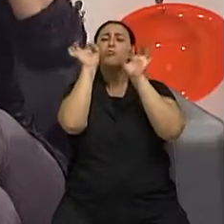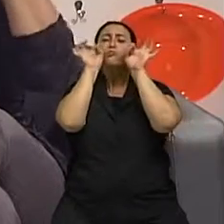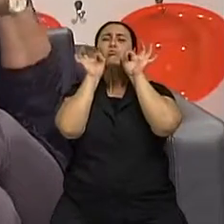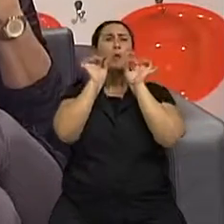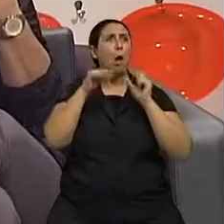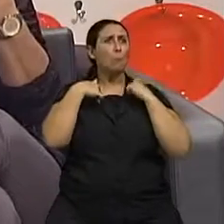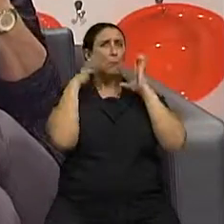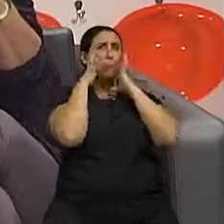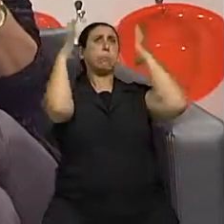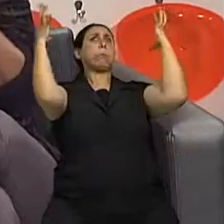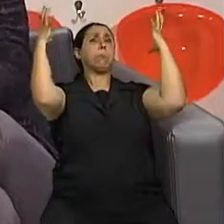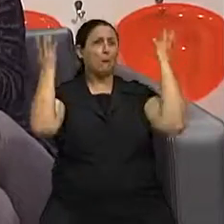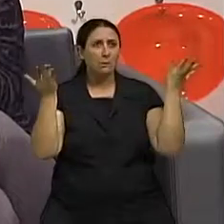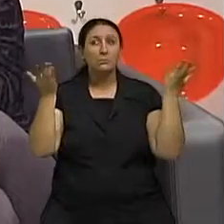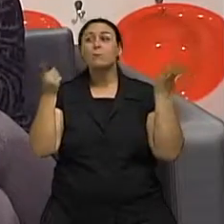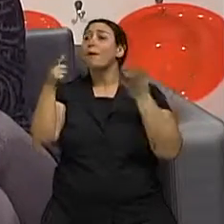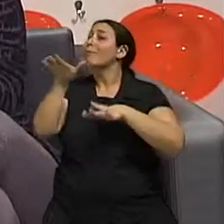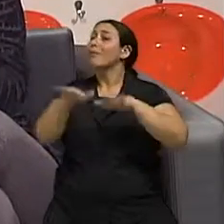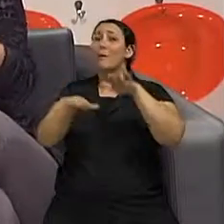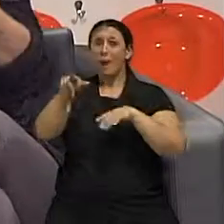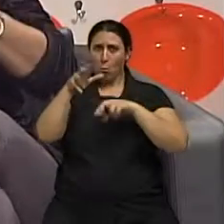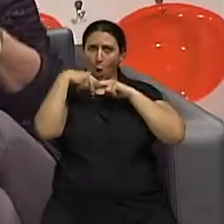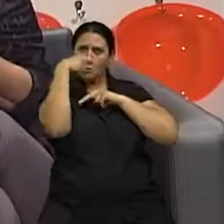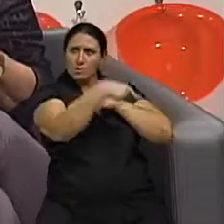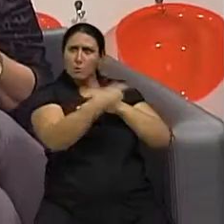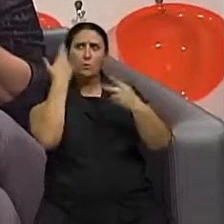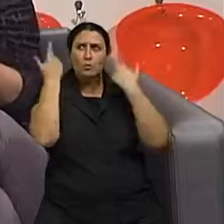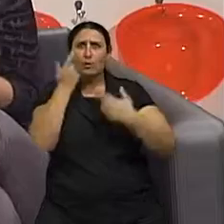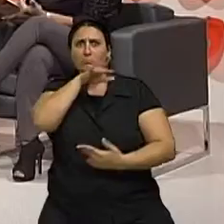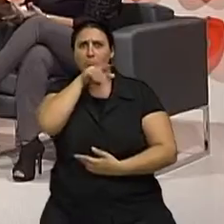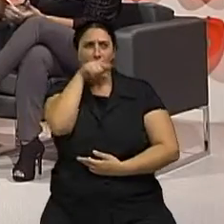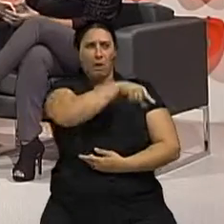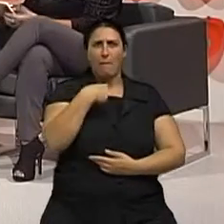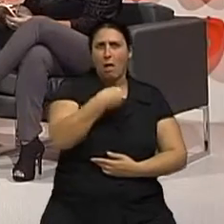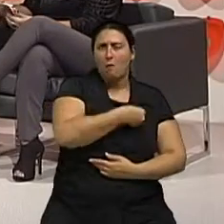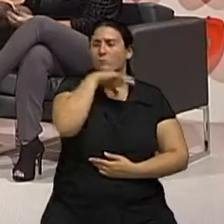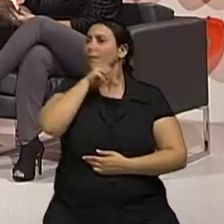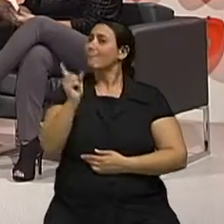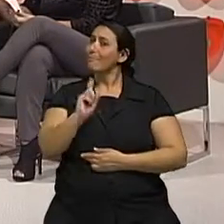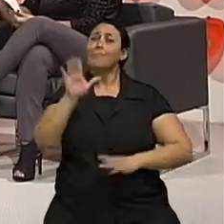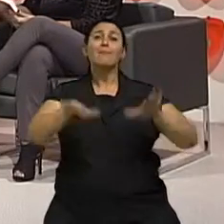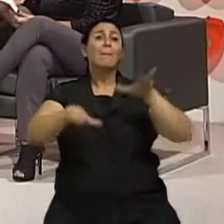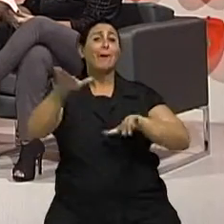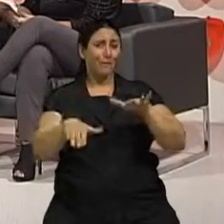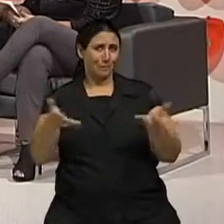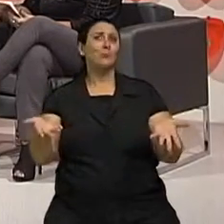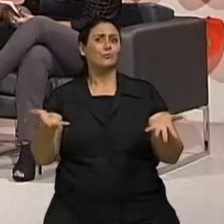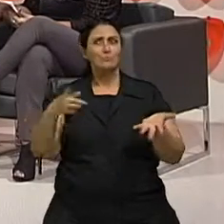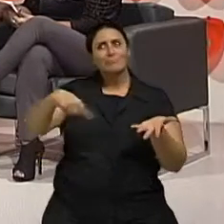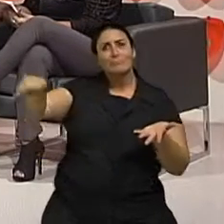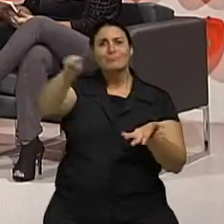Eu fiquei roxa inteira. Não é a questão da cirurgia, é a questão do estilo daquele organismo. do próprio